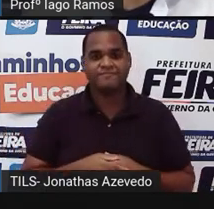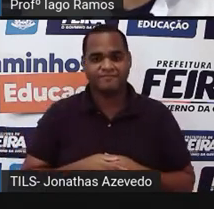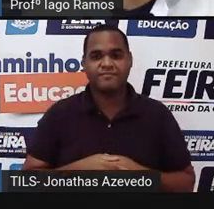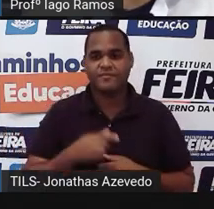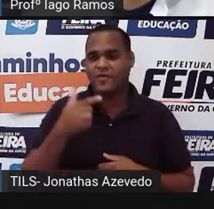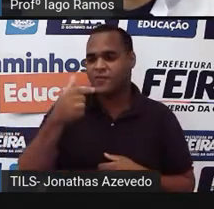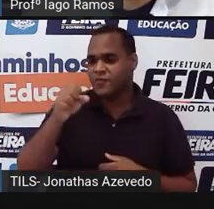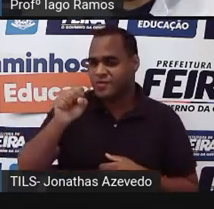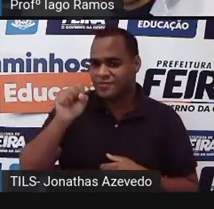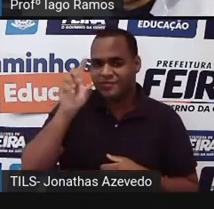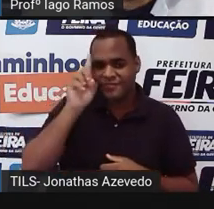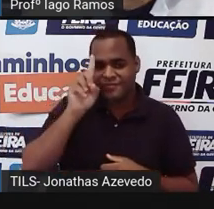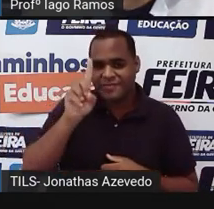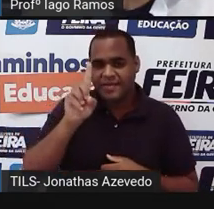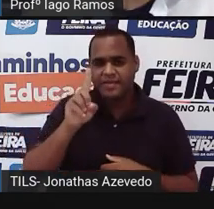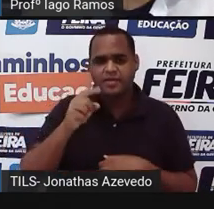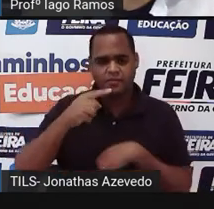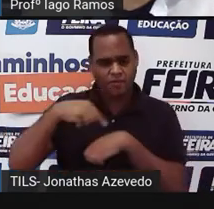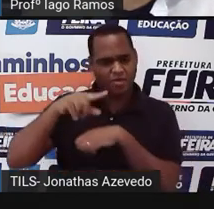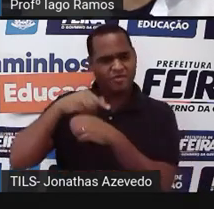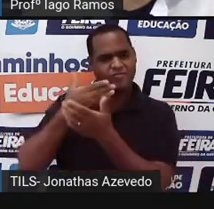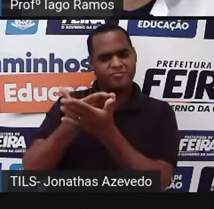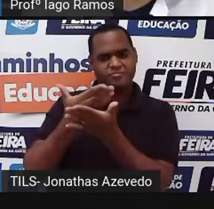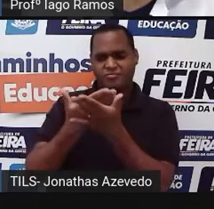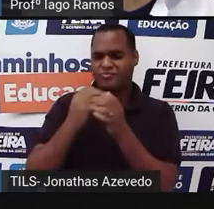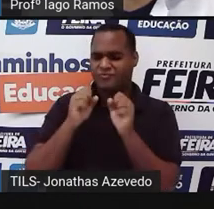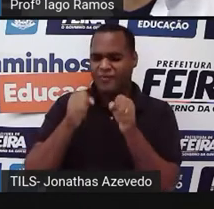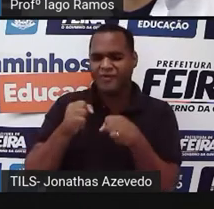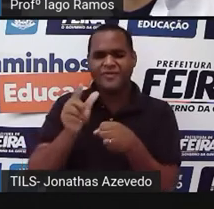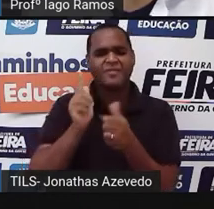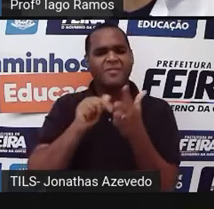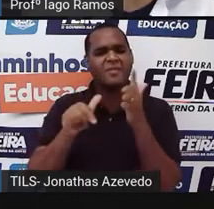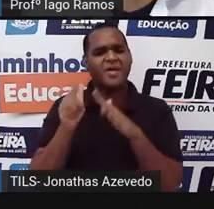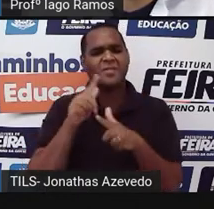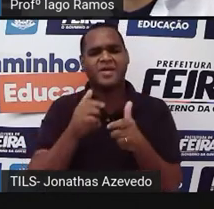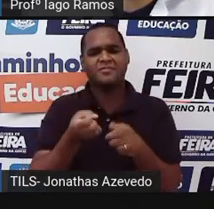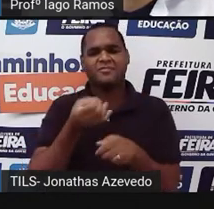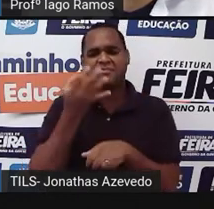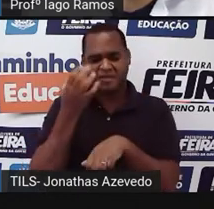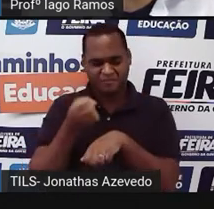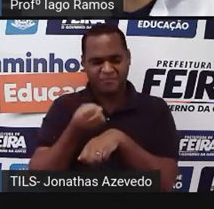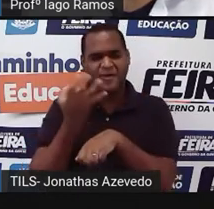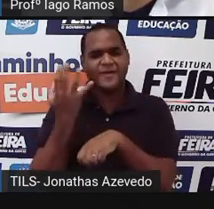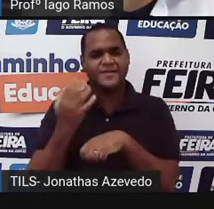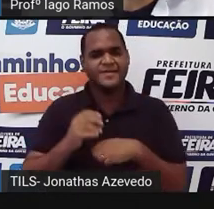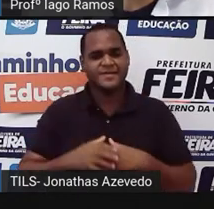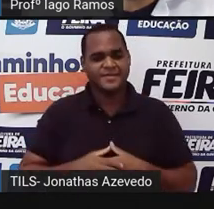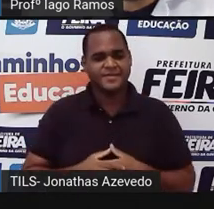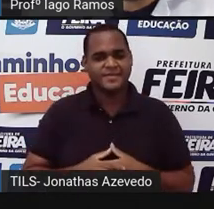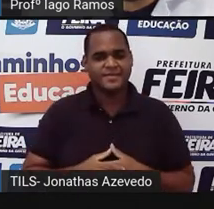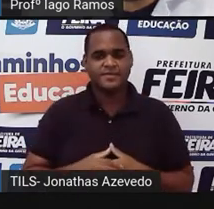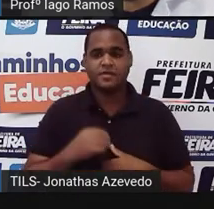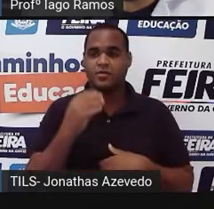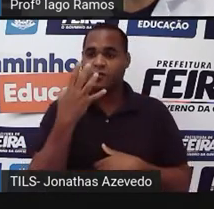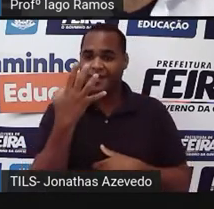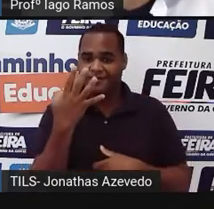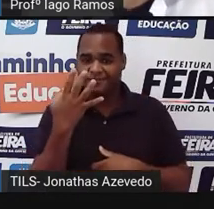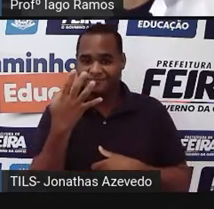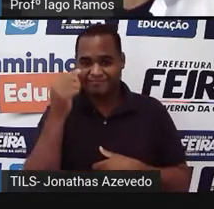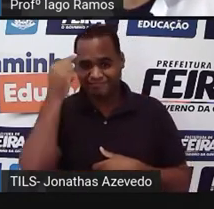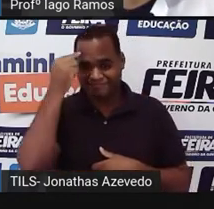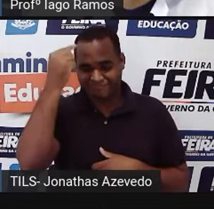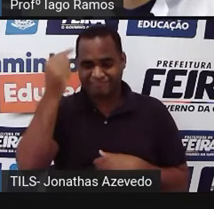completar vinte e oito dias quantas horas de estudo você conseguiu acumular? tá? quatro horas por dia